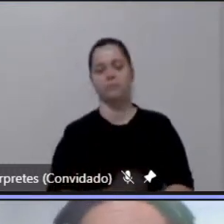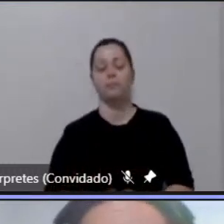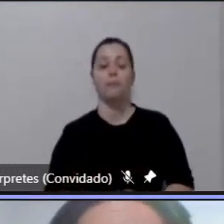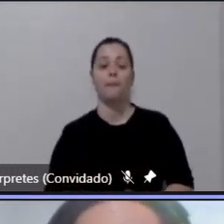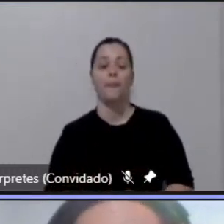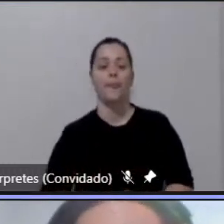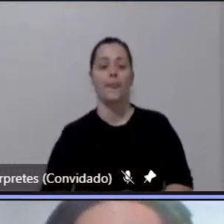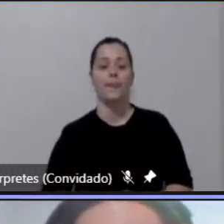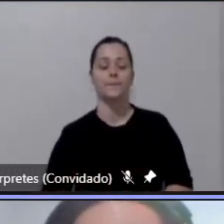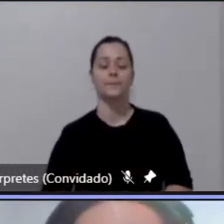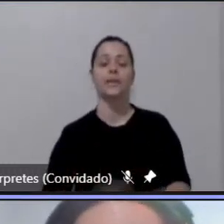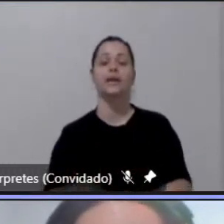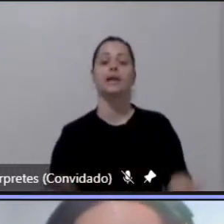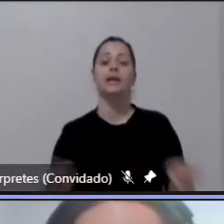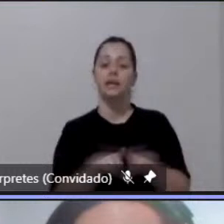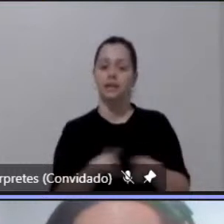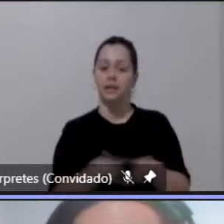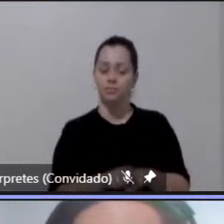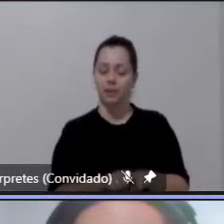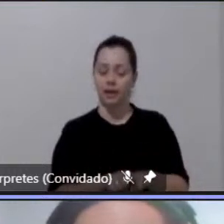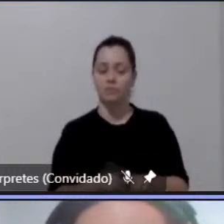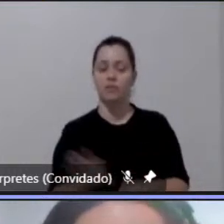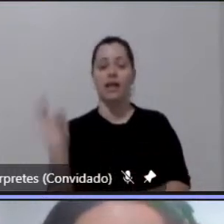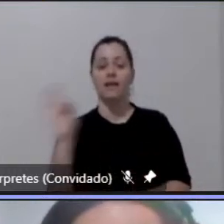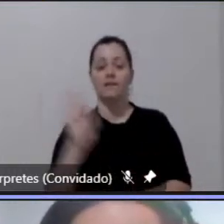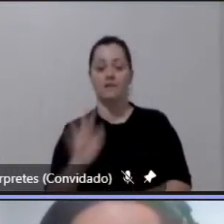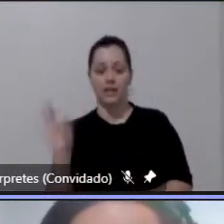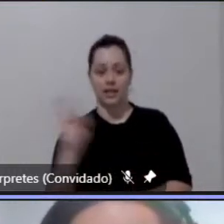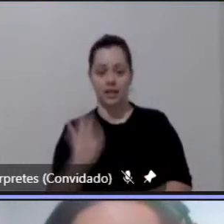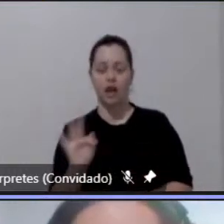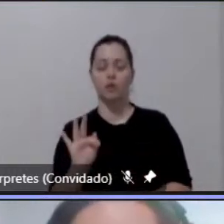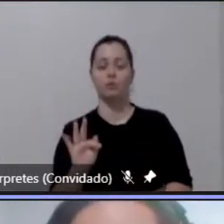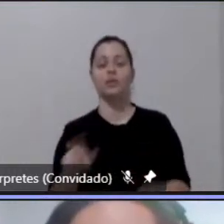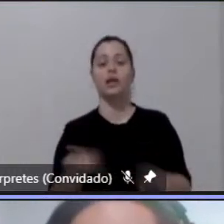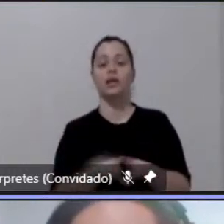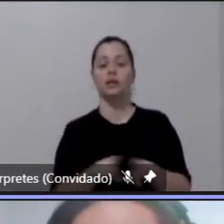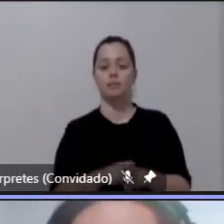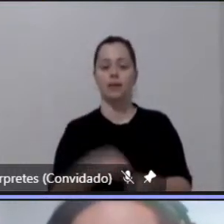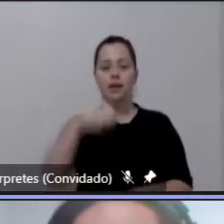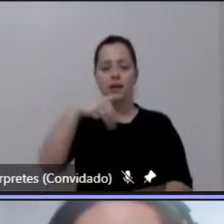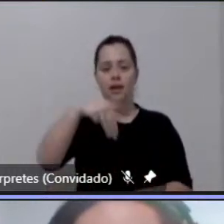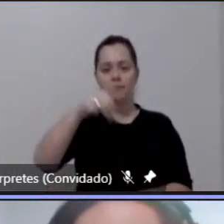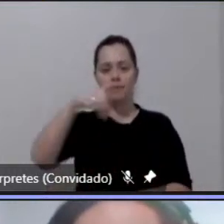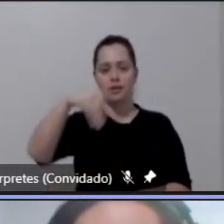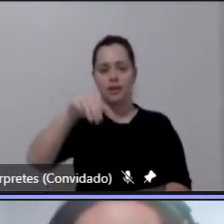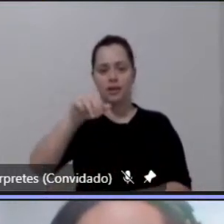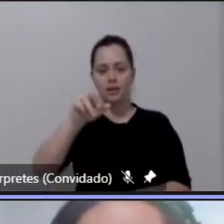também é federal a MRS logística que